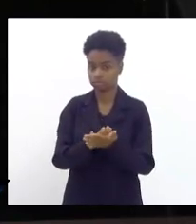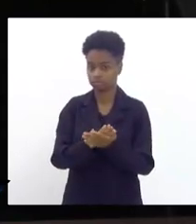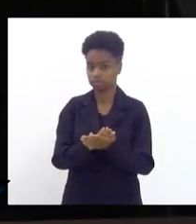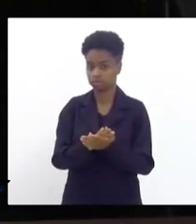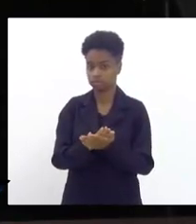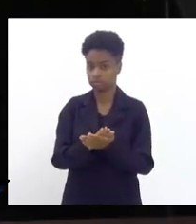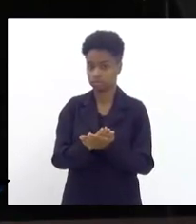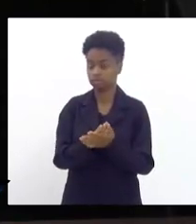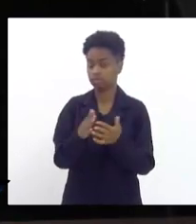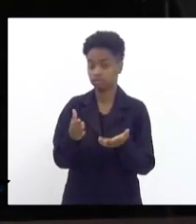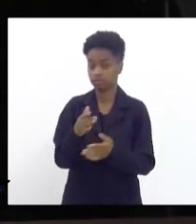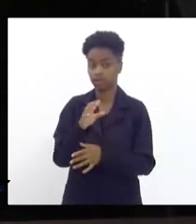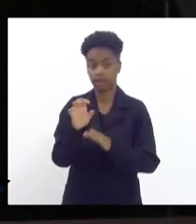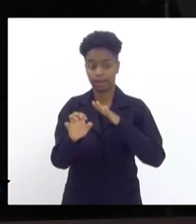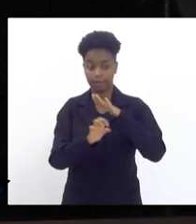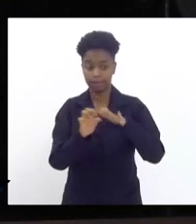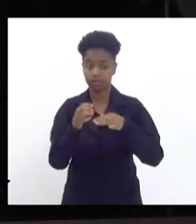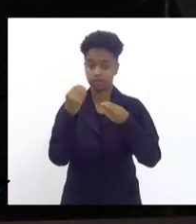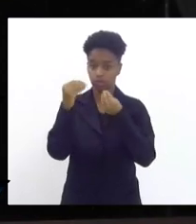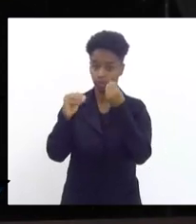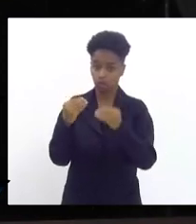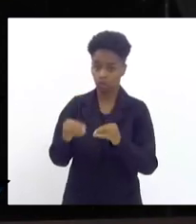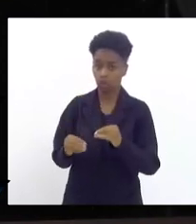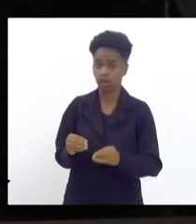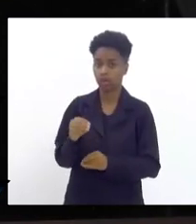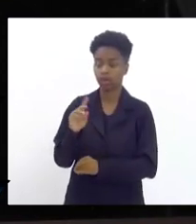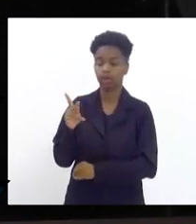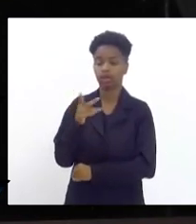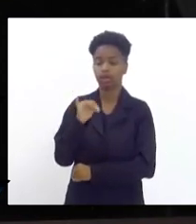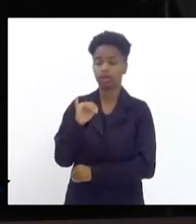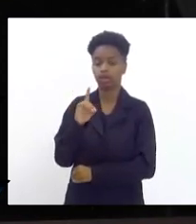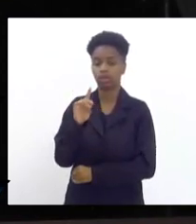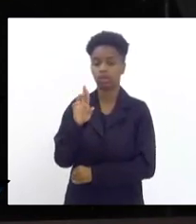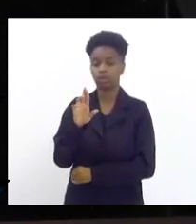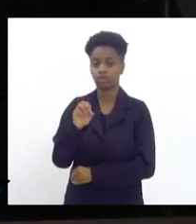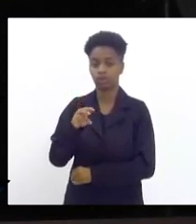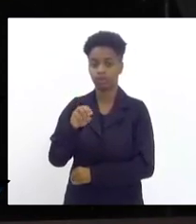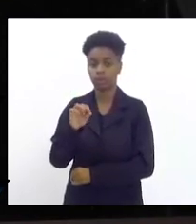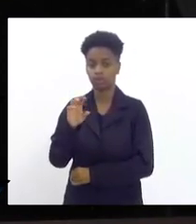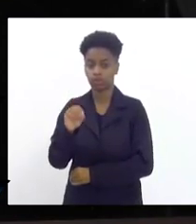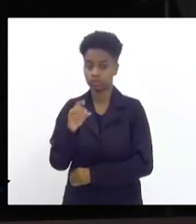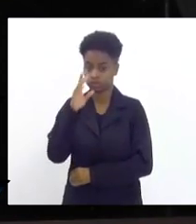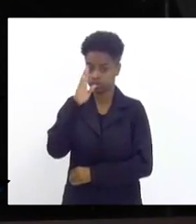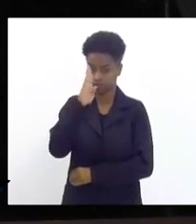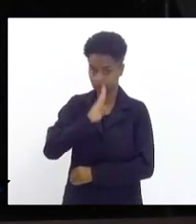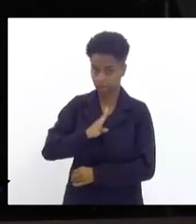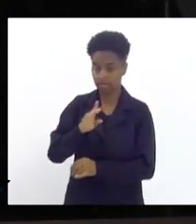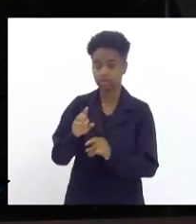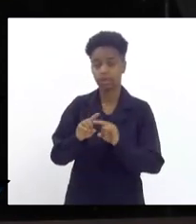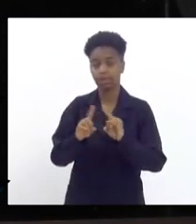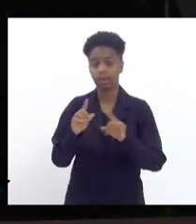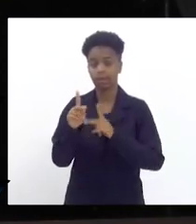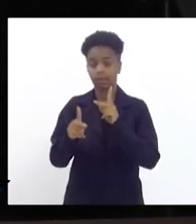no caso a concessão vai instalar o hidrômetro gratuitamente e a população de baixa renda vai pagar a tarifa social que é o valor mínimo que é 1